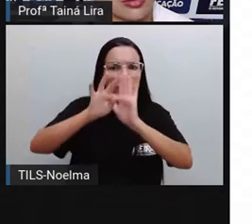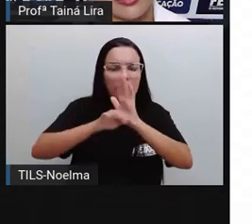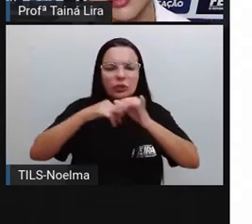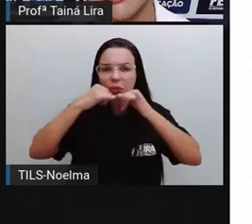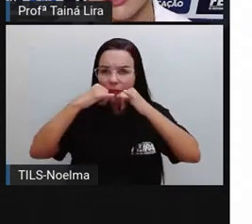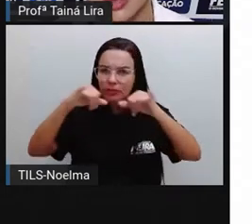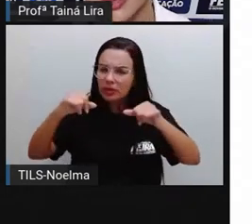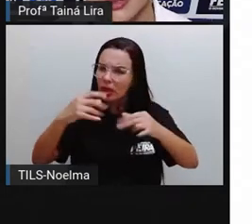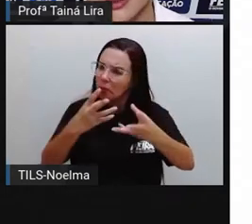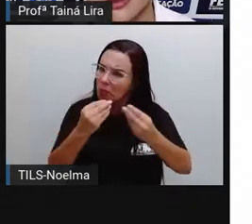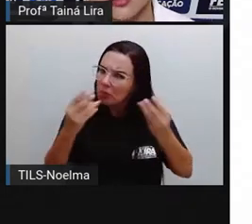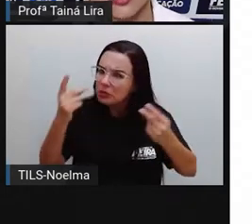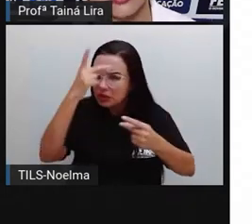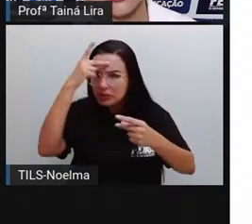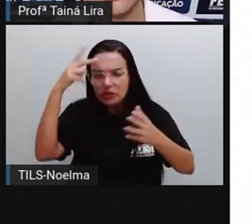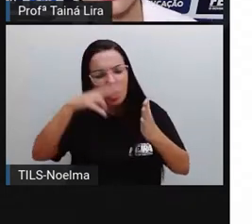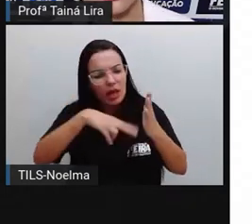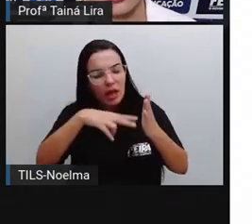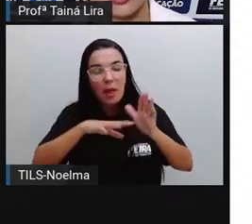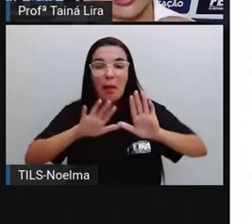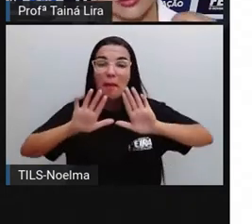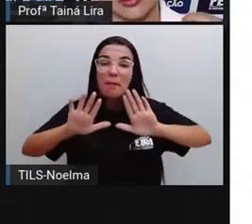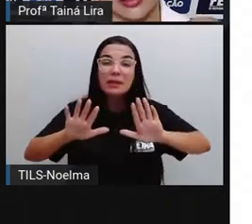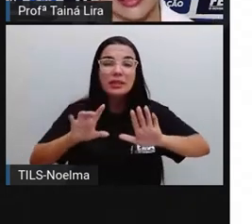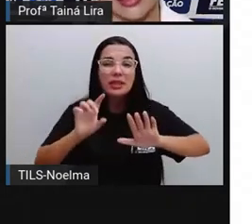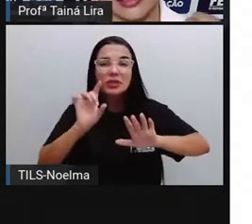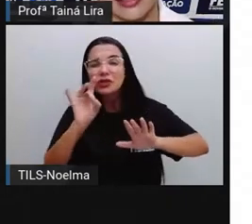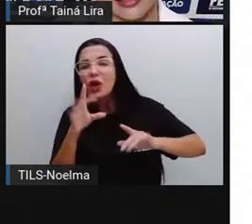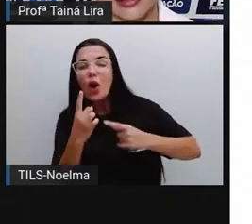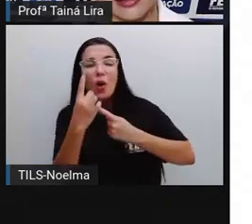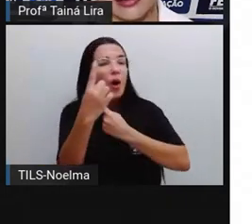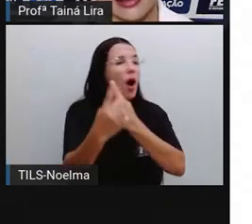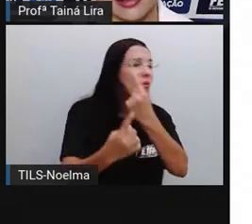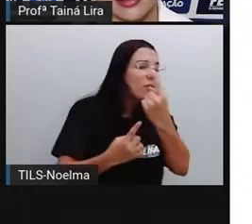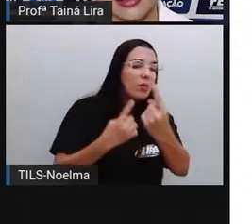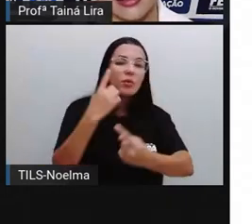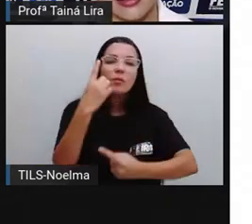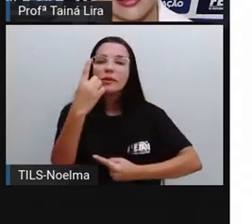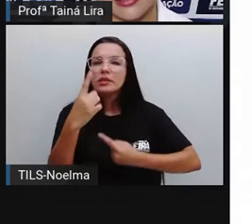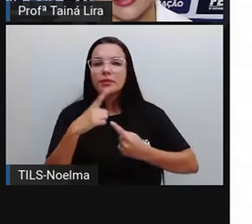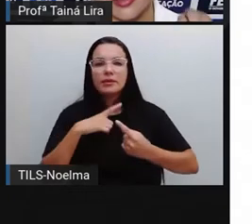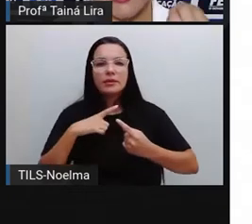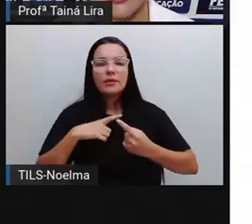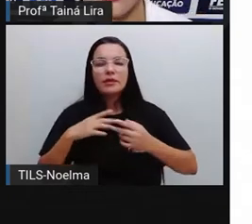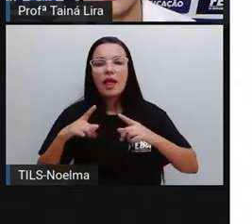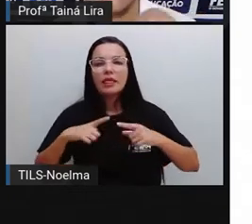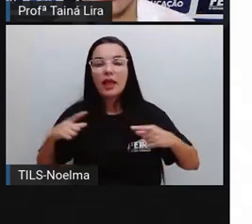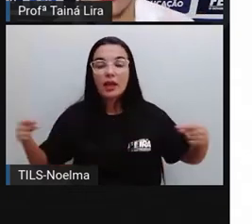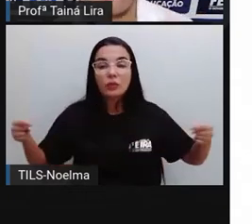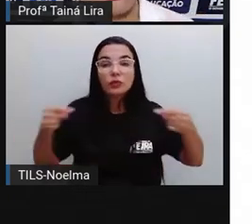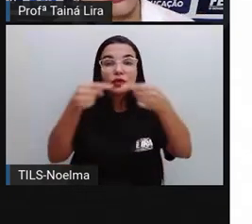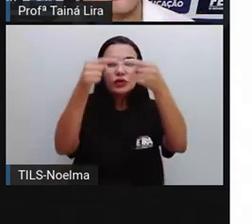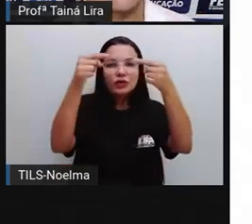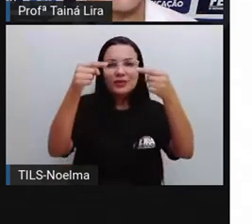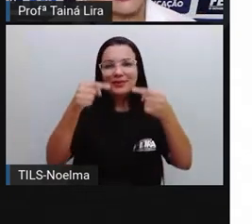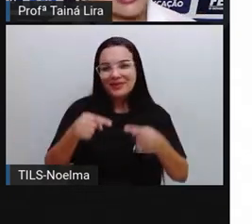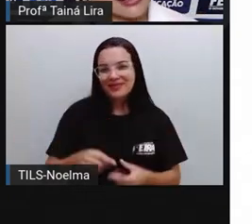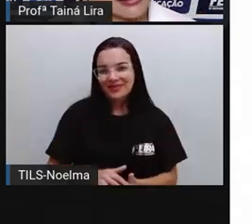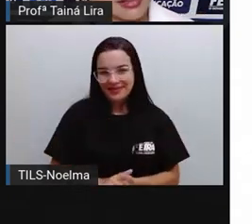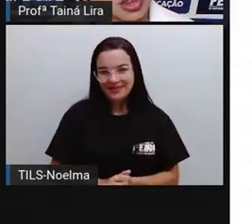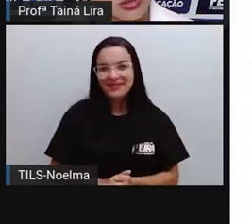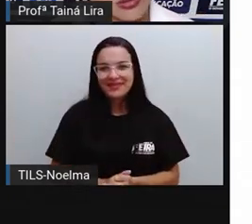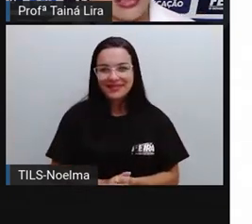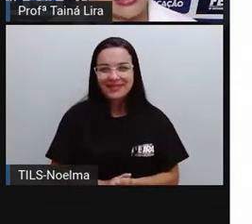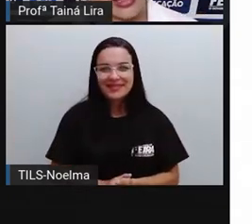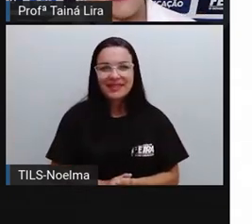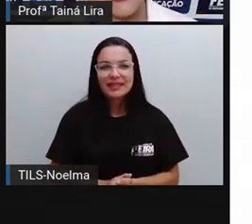pessoas, né, vão ler. Só que nem todo mundo, né, que lê é o público-alvo daquele